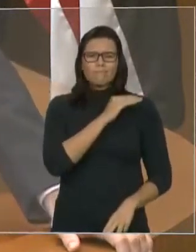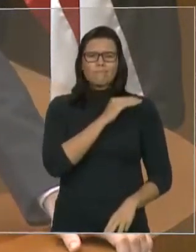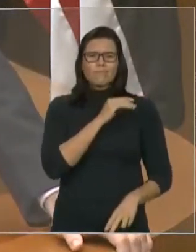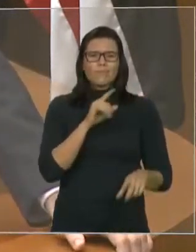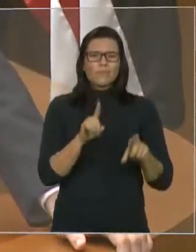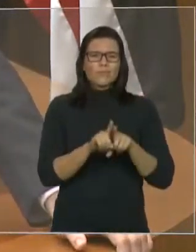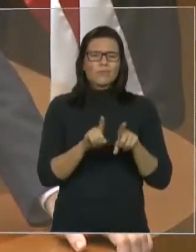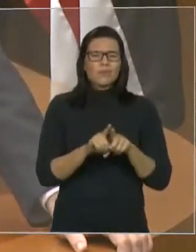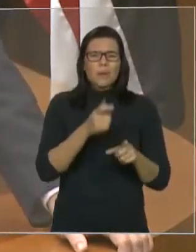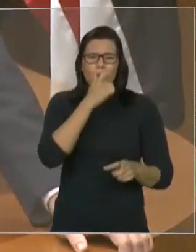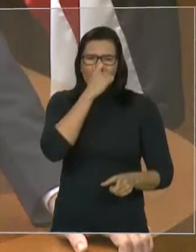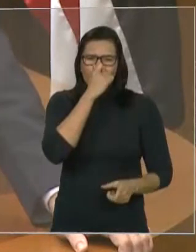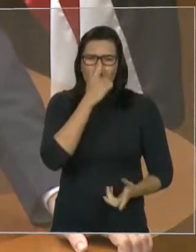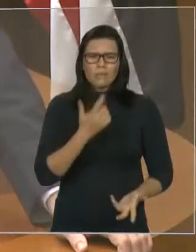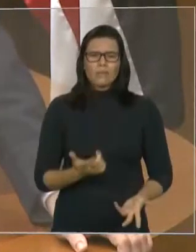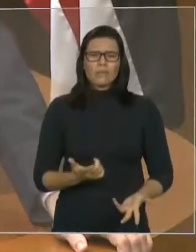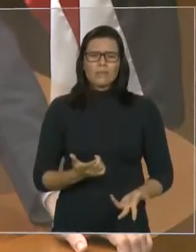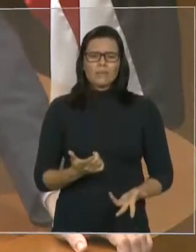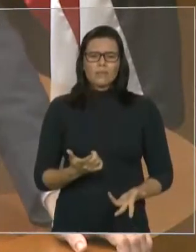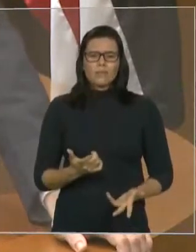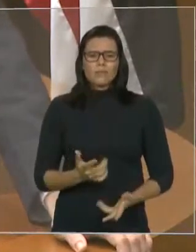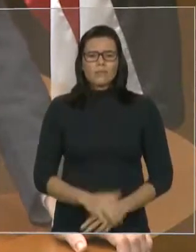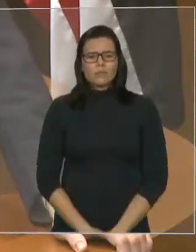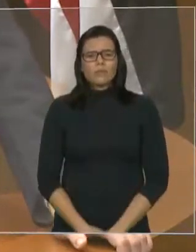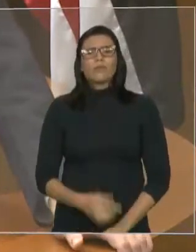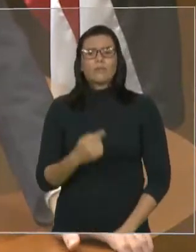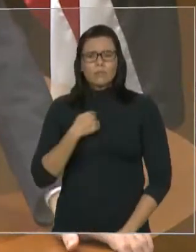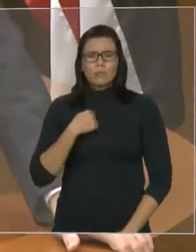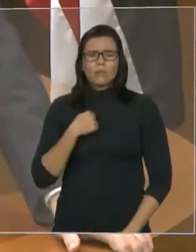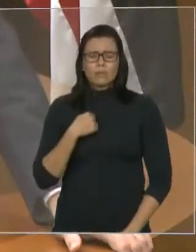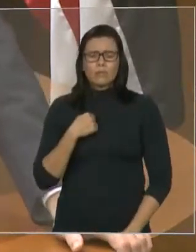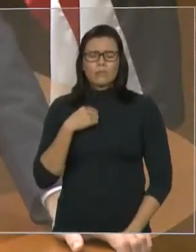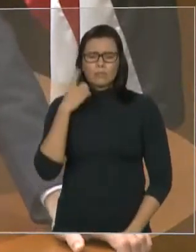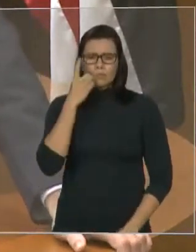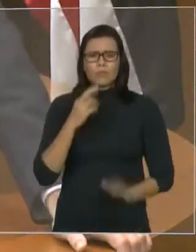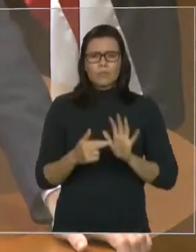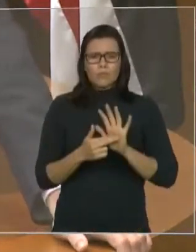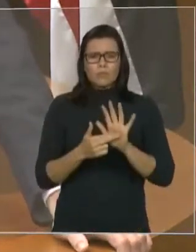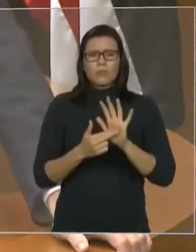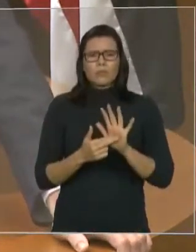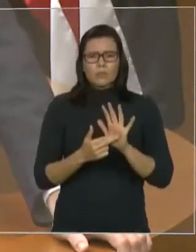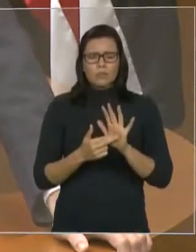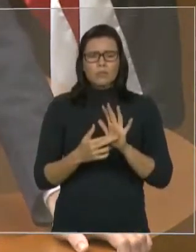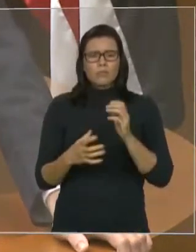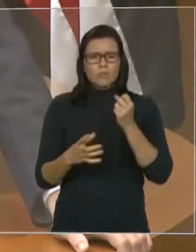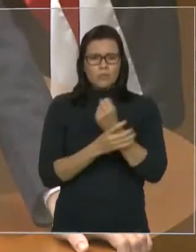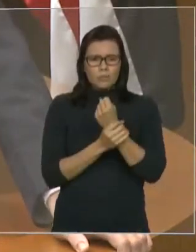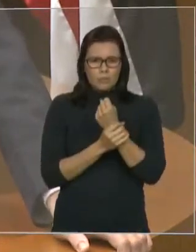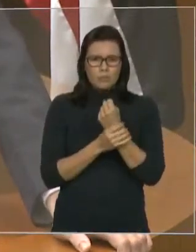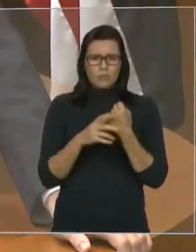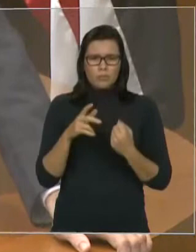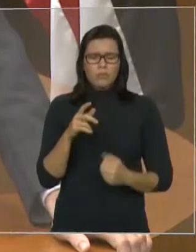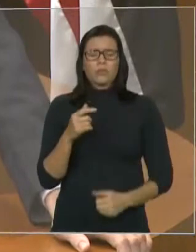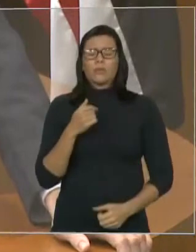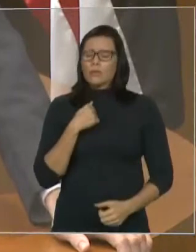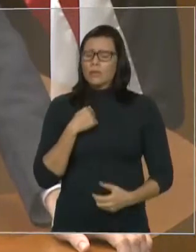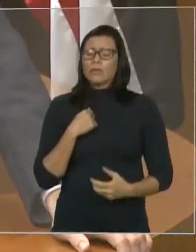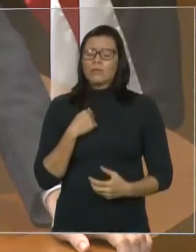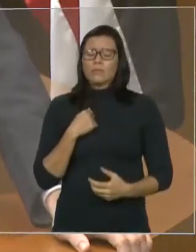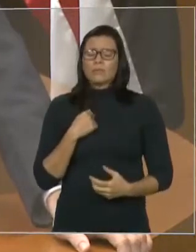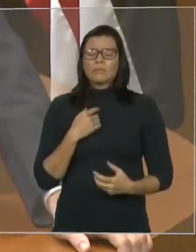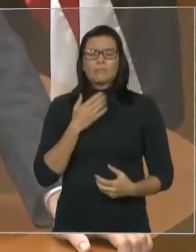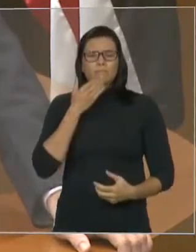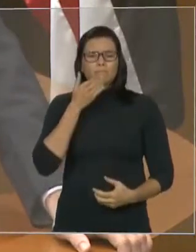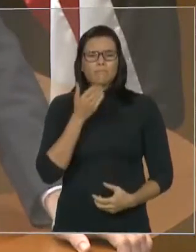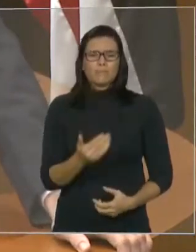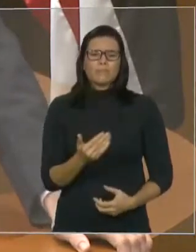deputado Júnior Verde, que é um deputado atuante na área da segurança, junto com o deputado Cabo Campos, que converse com o secretário para saber que